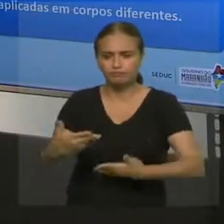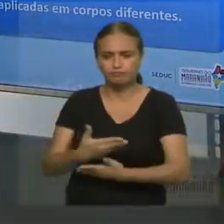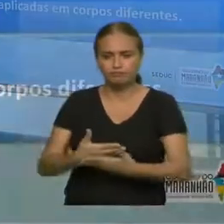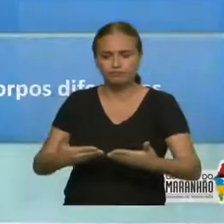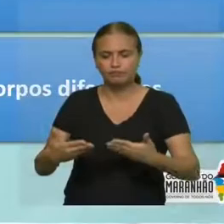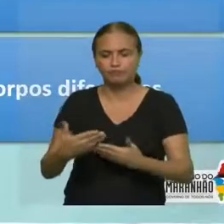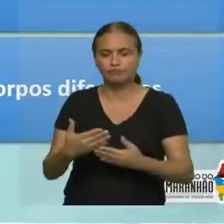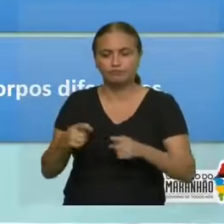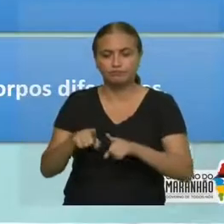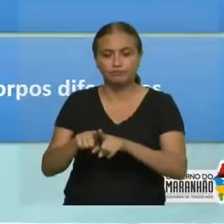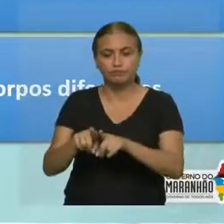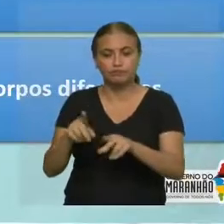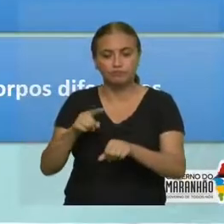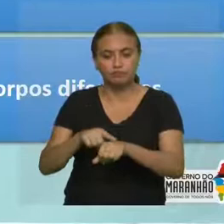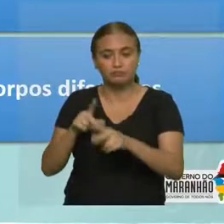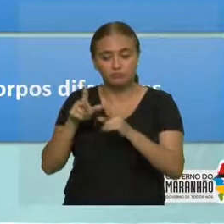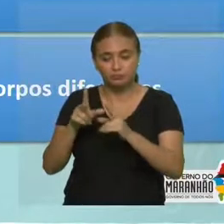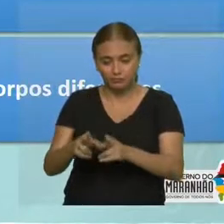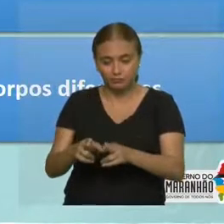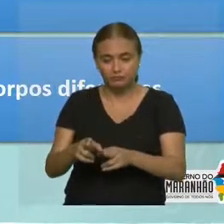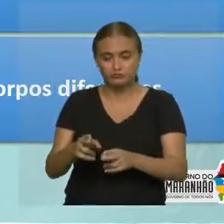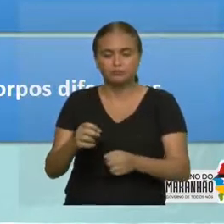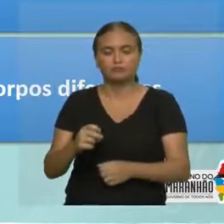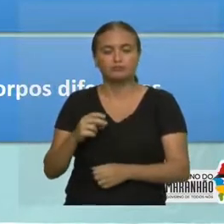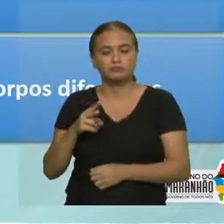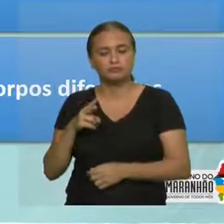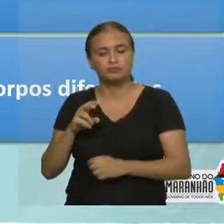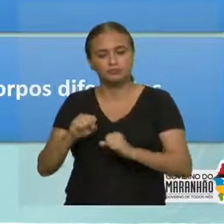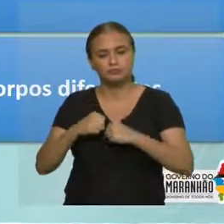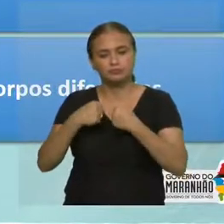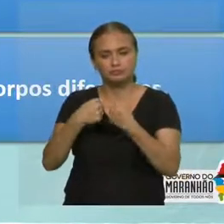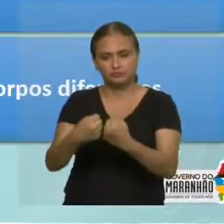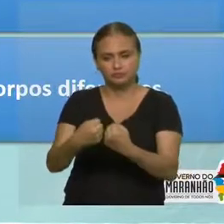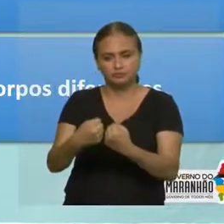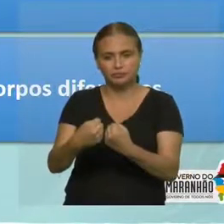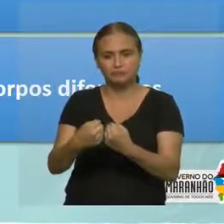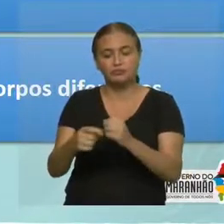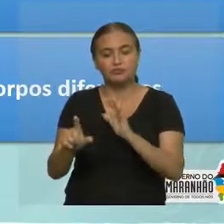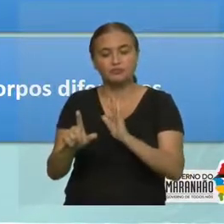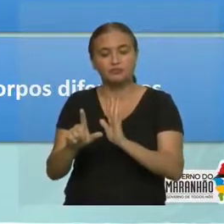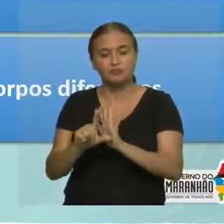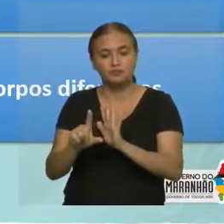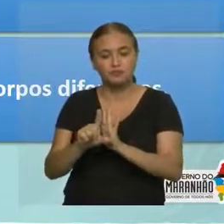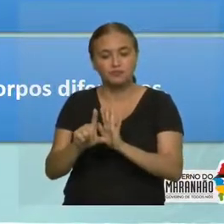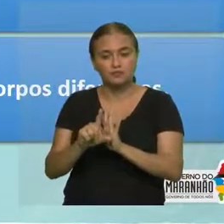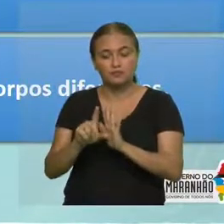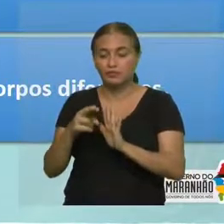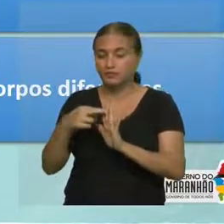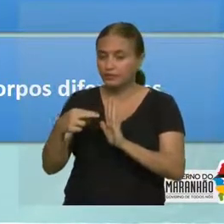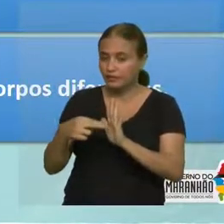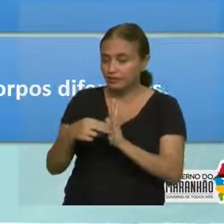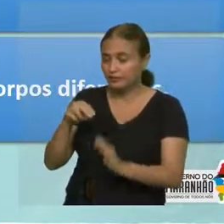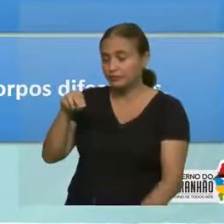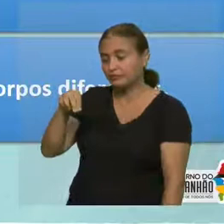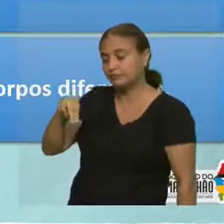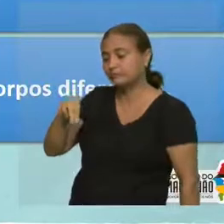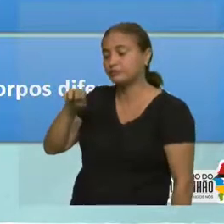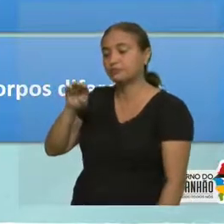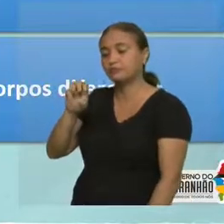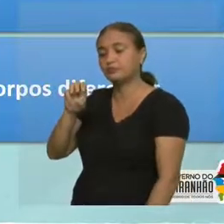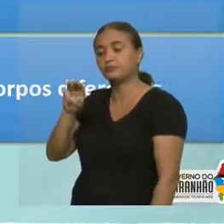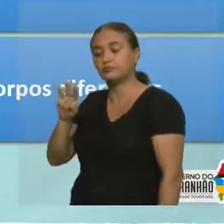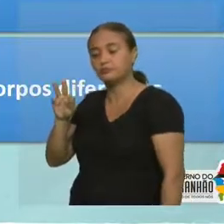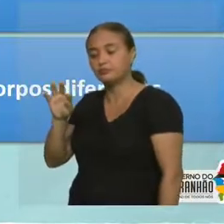sobre cada um deles surgem forças que obedecem ao princípio de ação e reação. A terceira lei de Newton, diz o que?